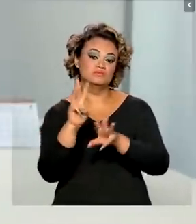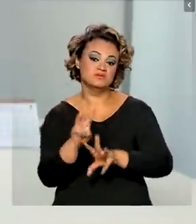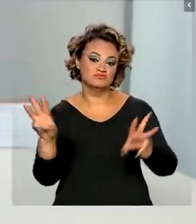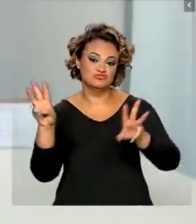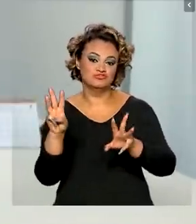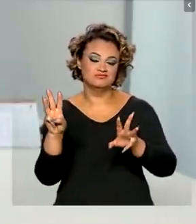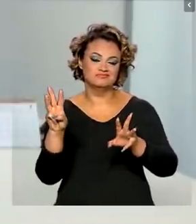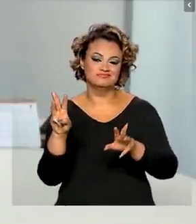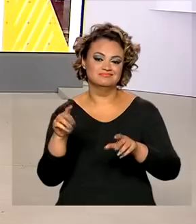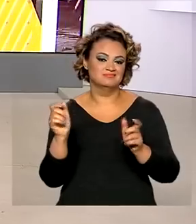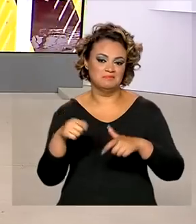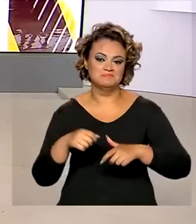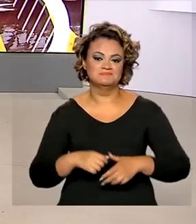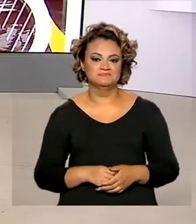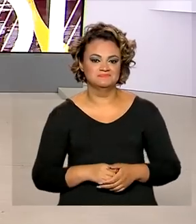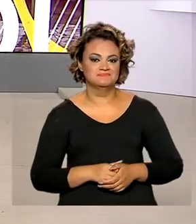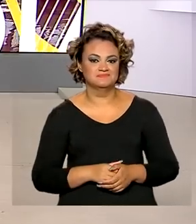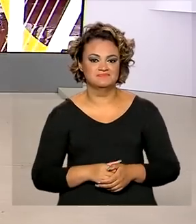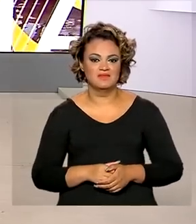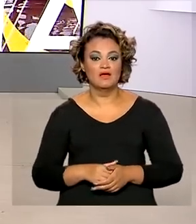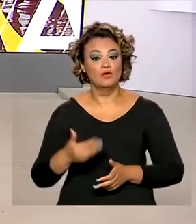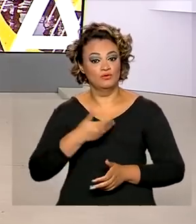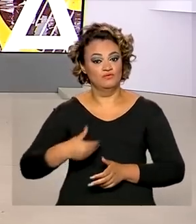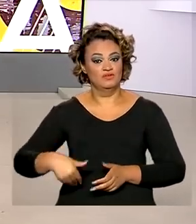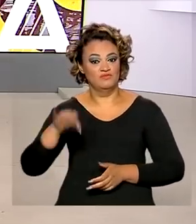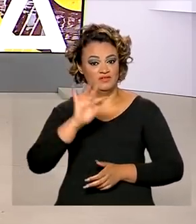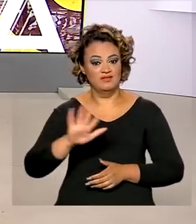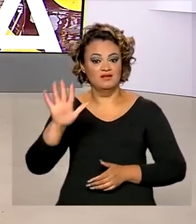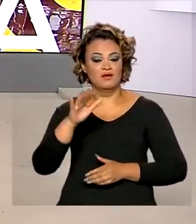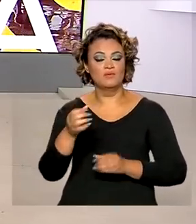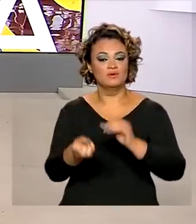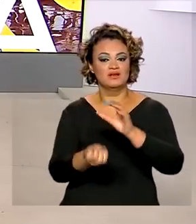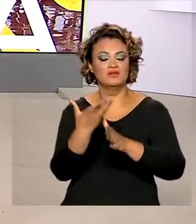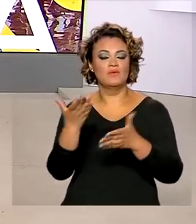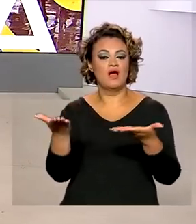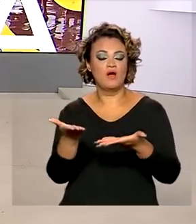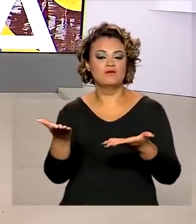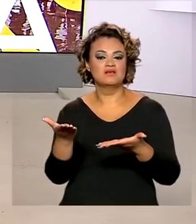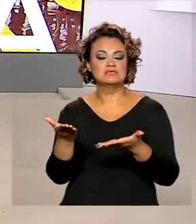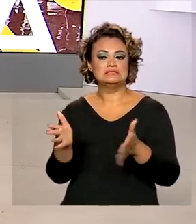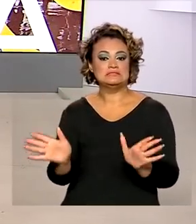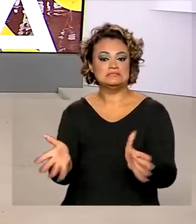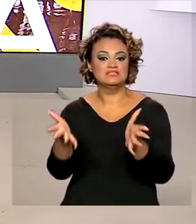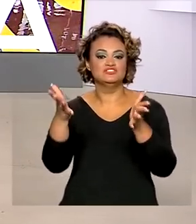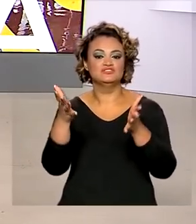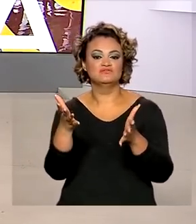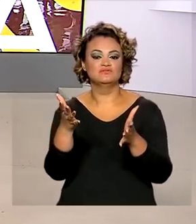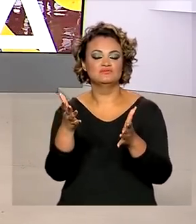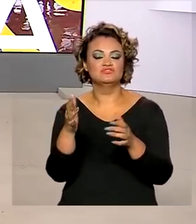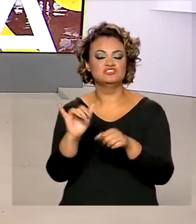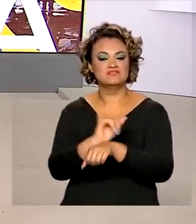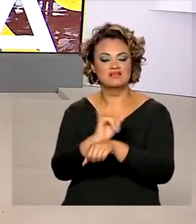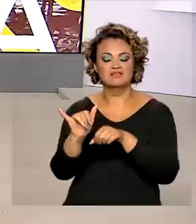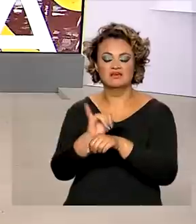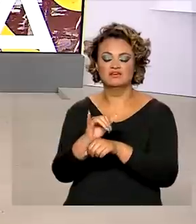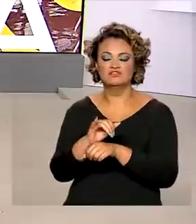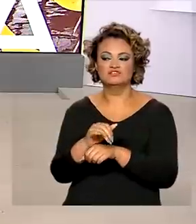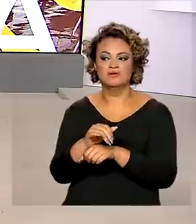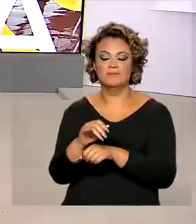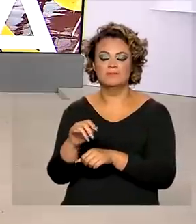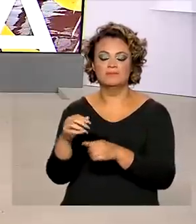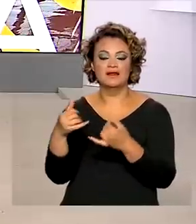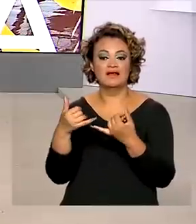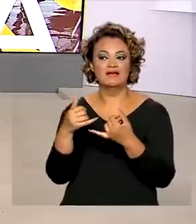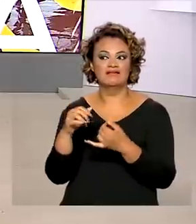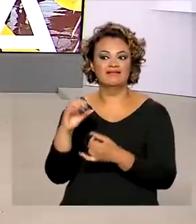ambiente do Gov.br. O governo federal lançou medidas de incentivo à criação de linhas de crédito para a renovação